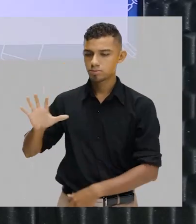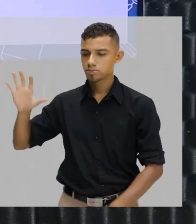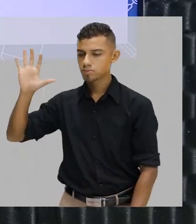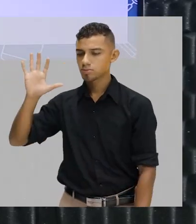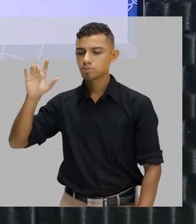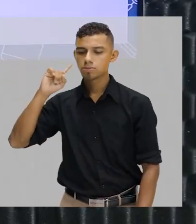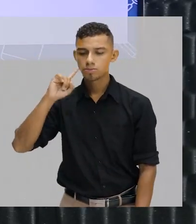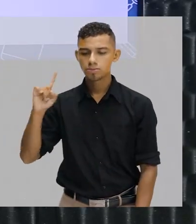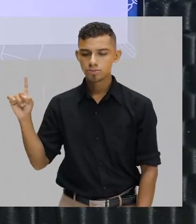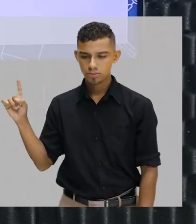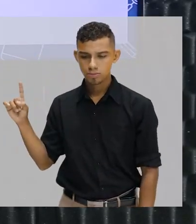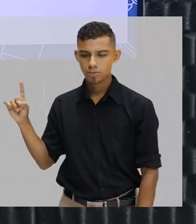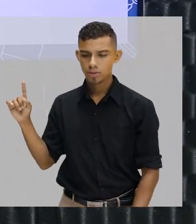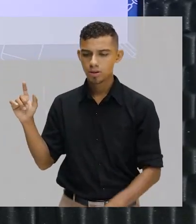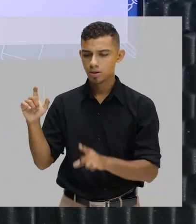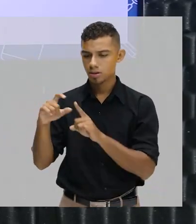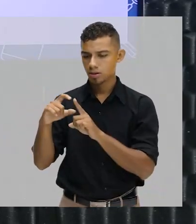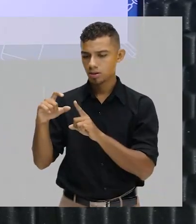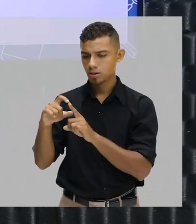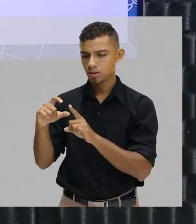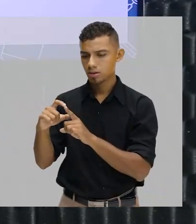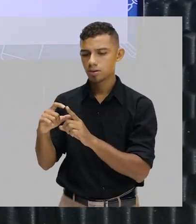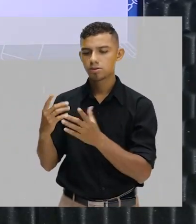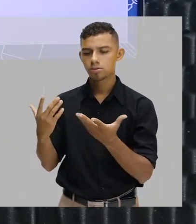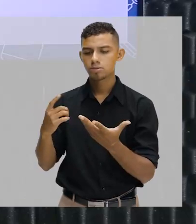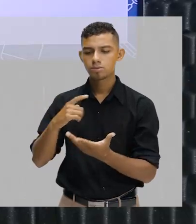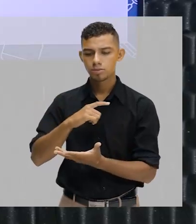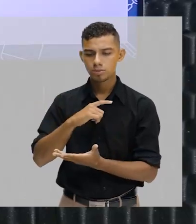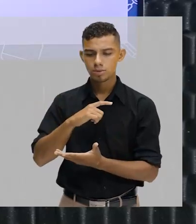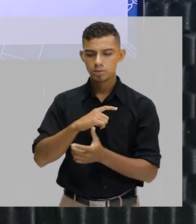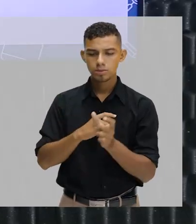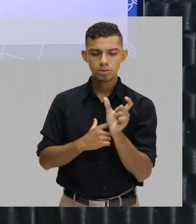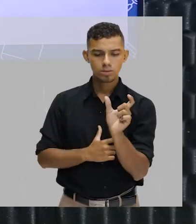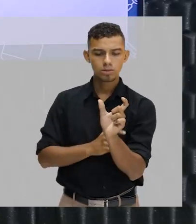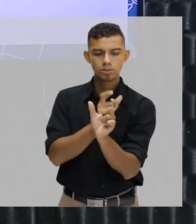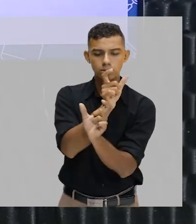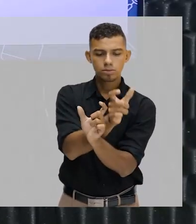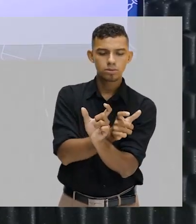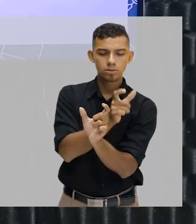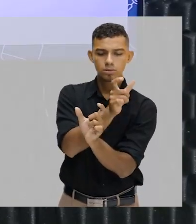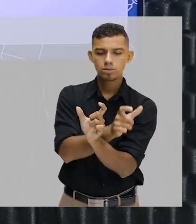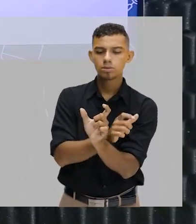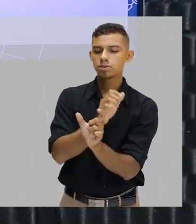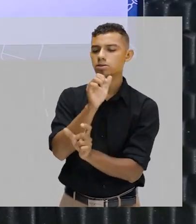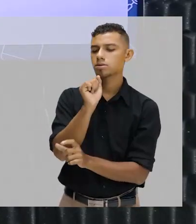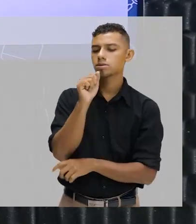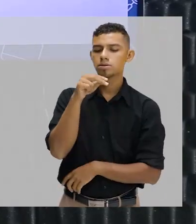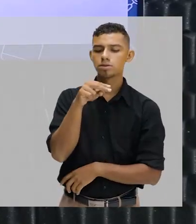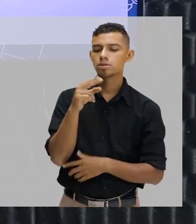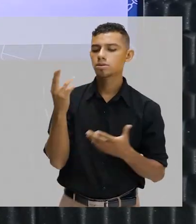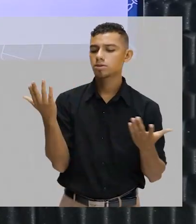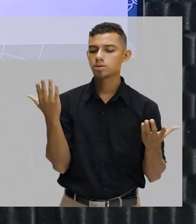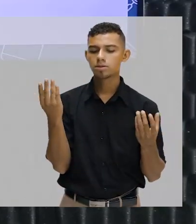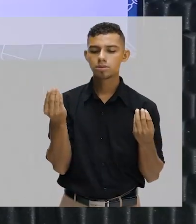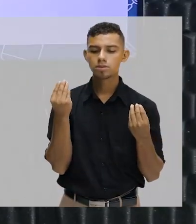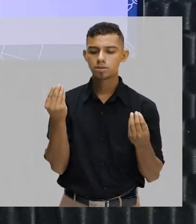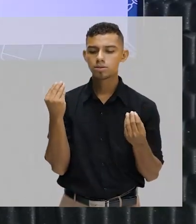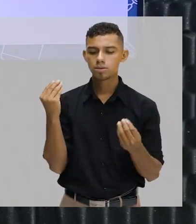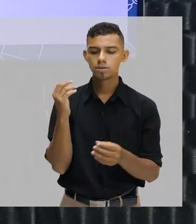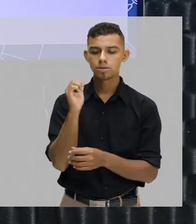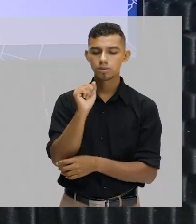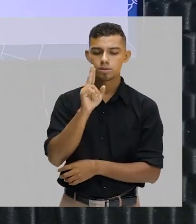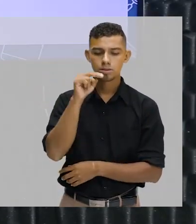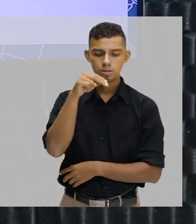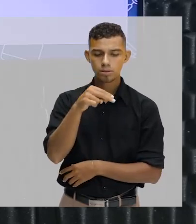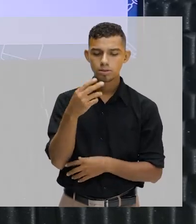a palavra possui ou apresenta um prefixo que tem o mesmo sentido de un? Para que eu uso o prefixo